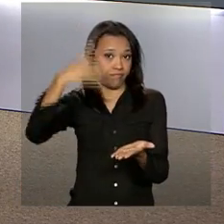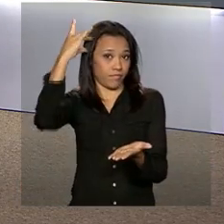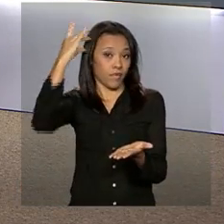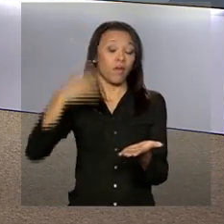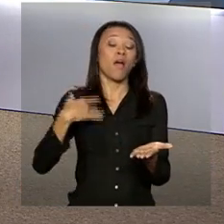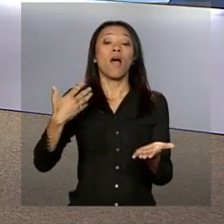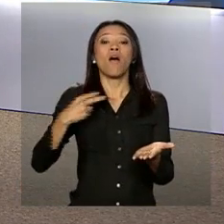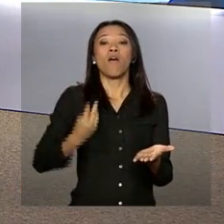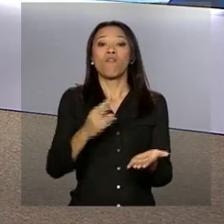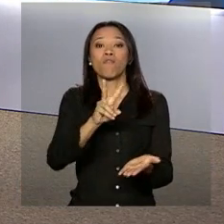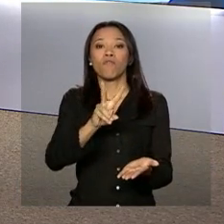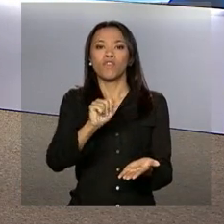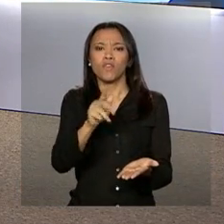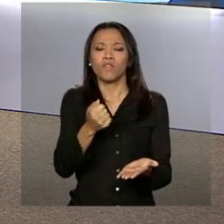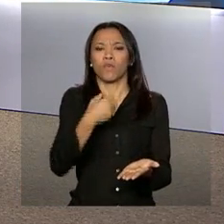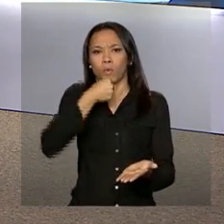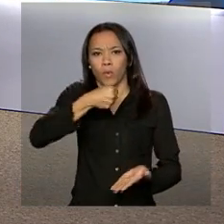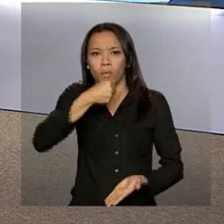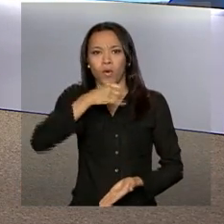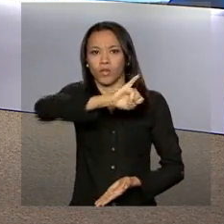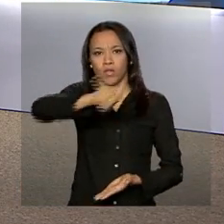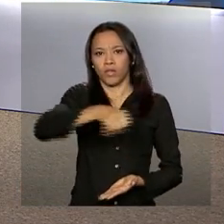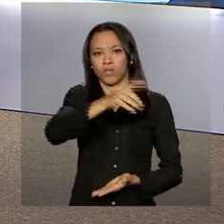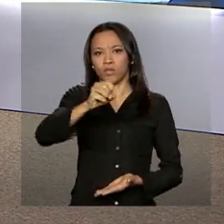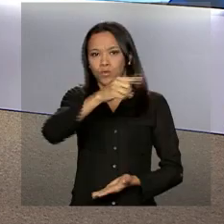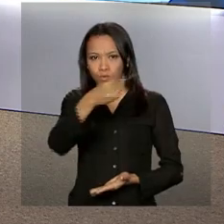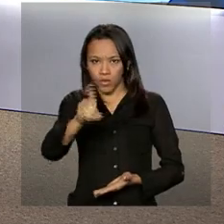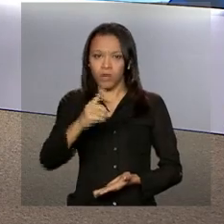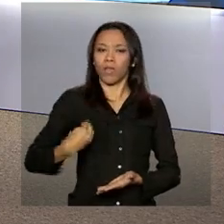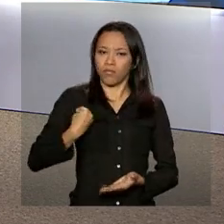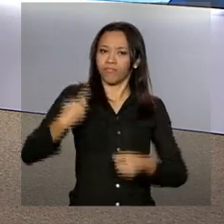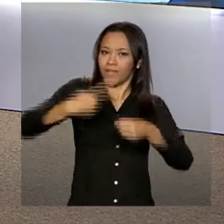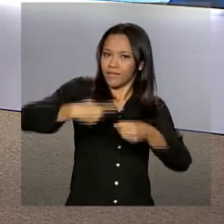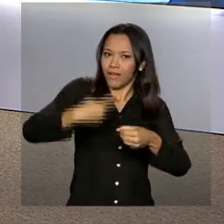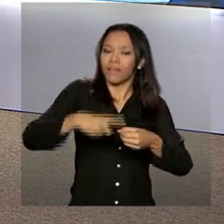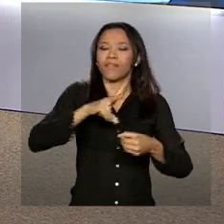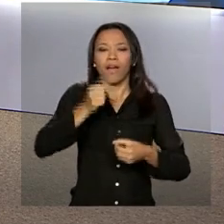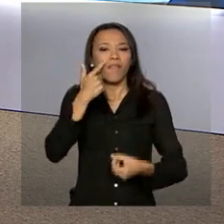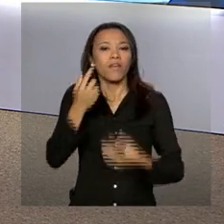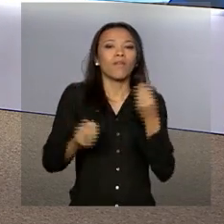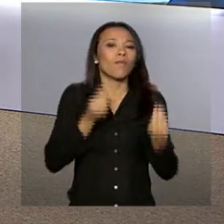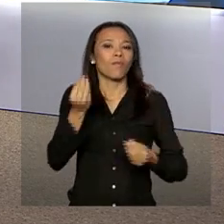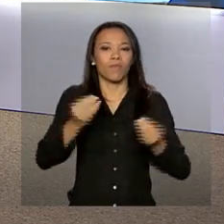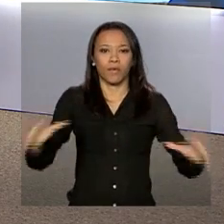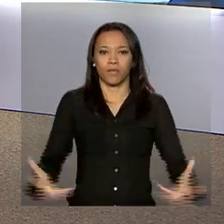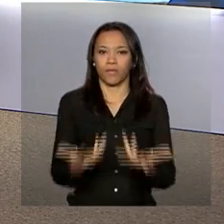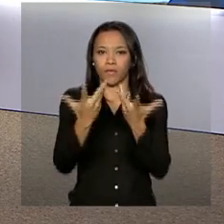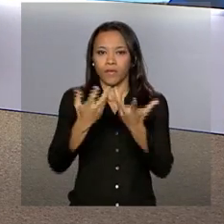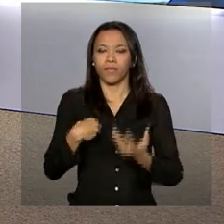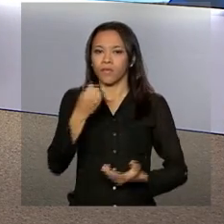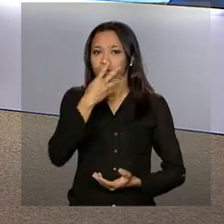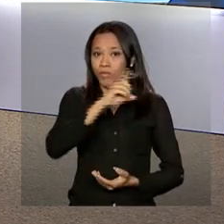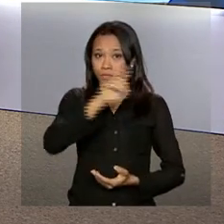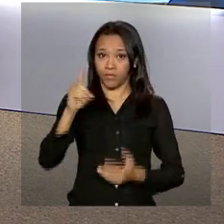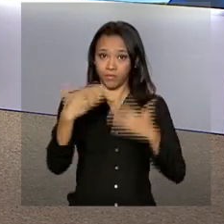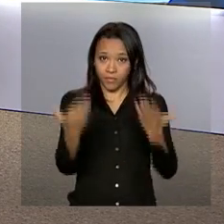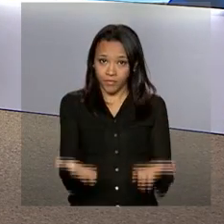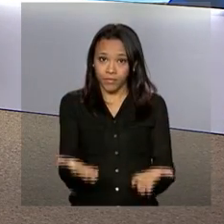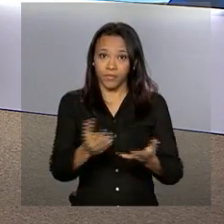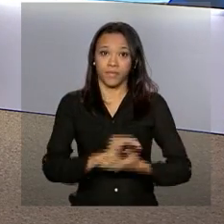vivo com o repórter João Pedro Neto, que está na cidade paraense de Capanema e vai acompanhar o evento. Bom dia, João Pedro.